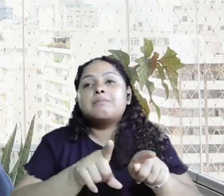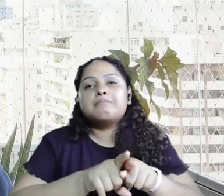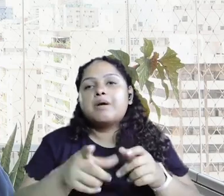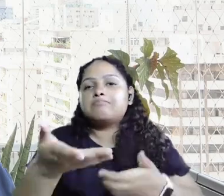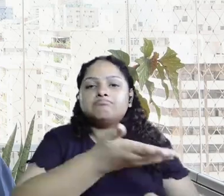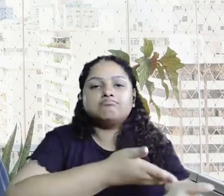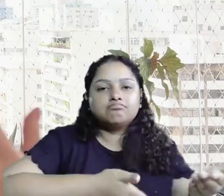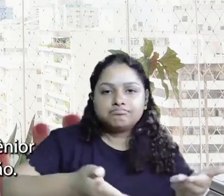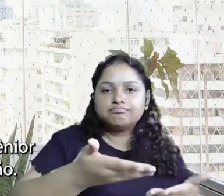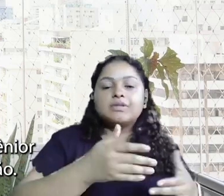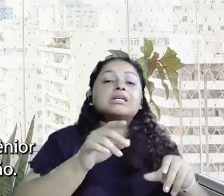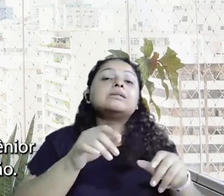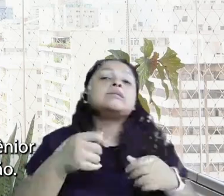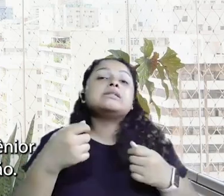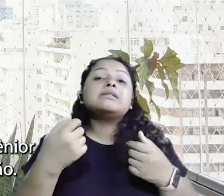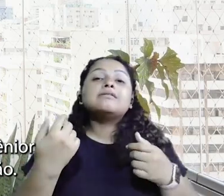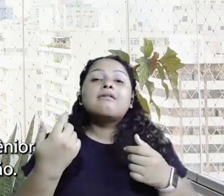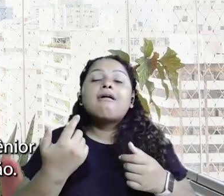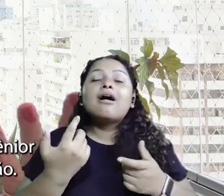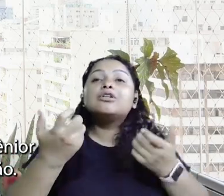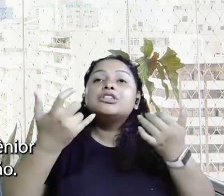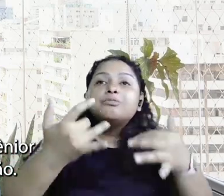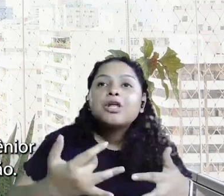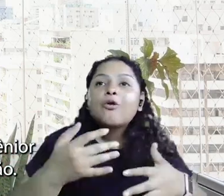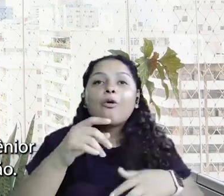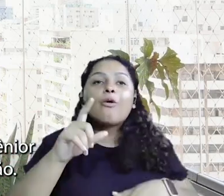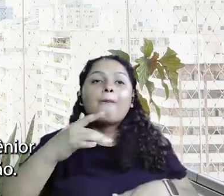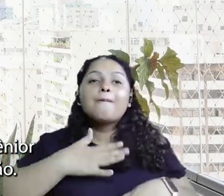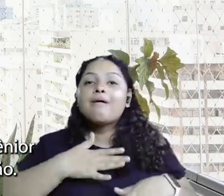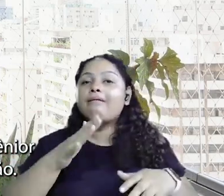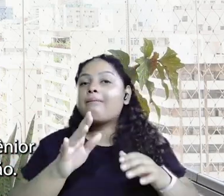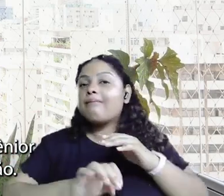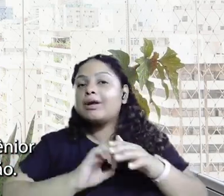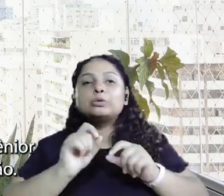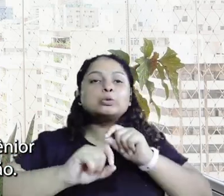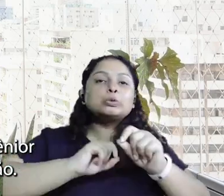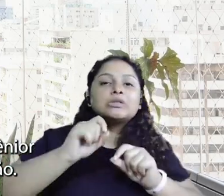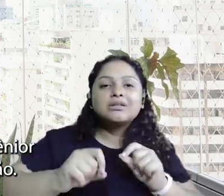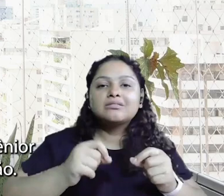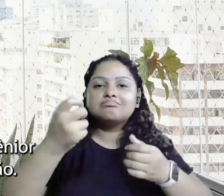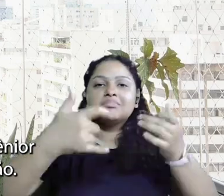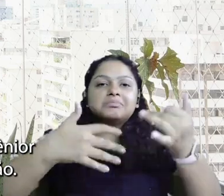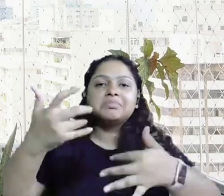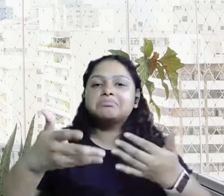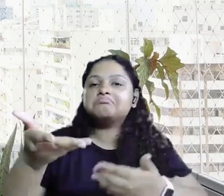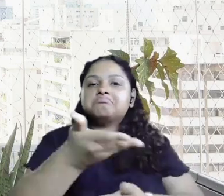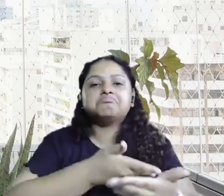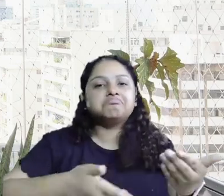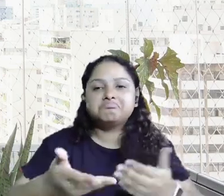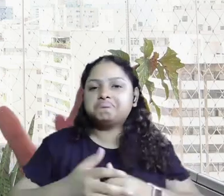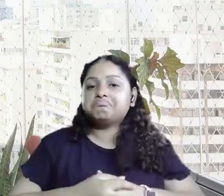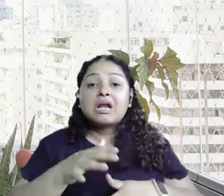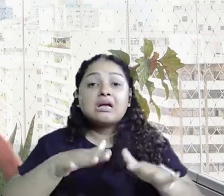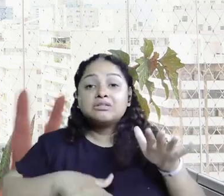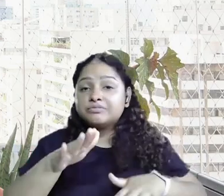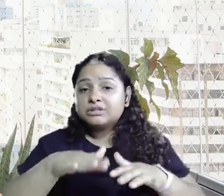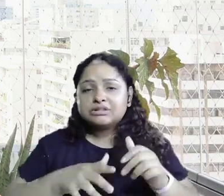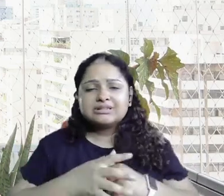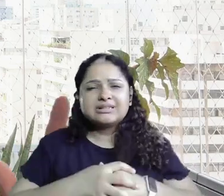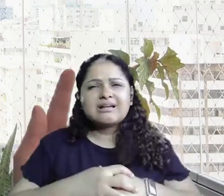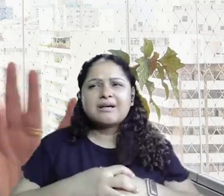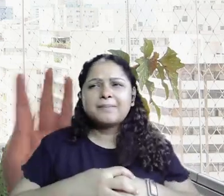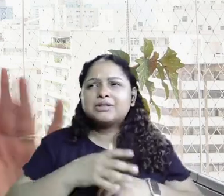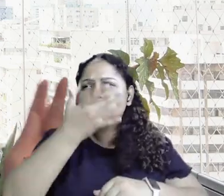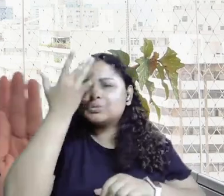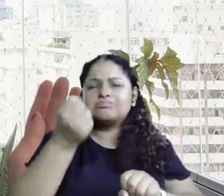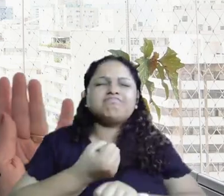falo com empresários, tenho que fazer propaganda da talento sênior para ele entender o que é essa contratação, então no fundo às vezes tem dia